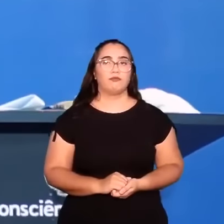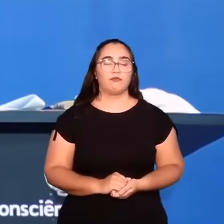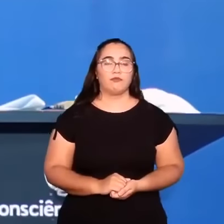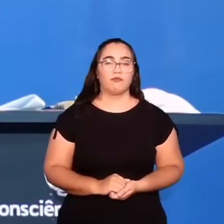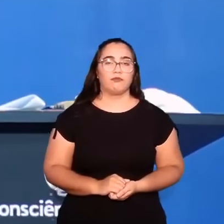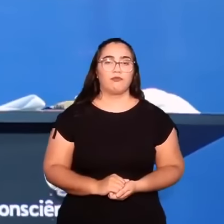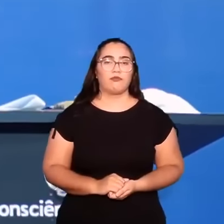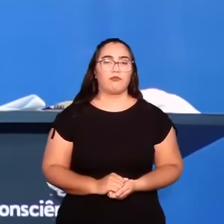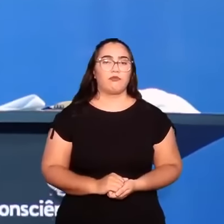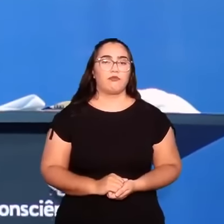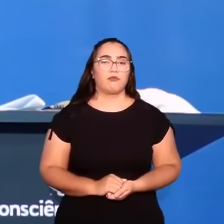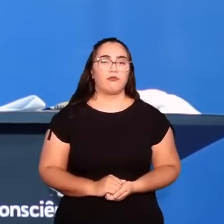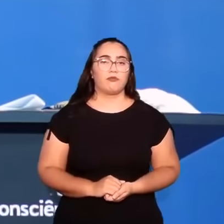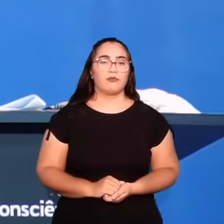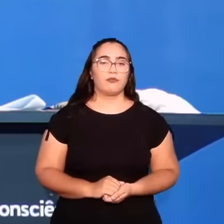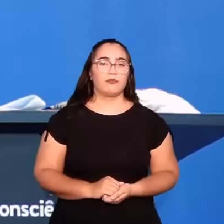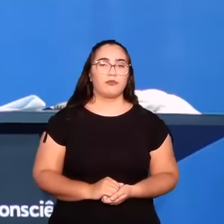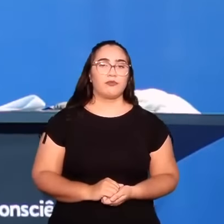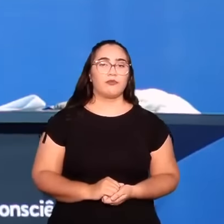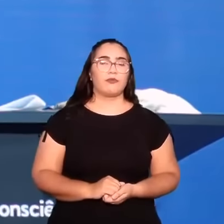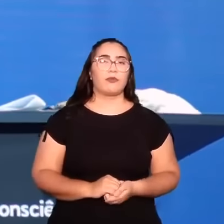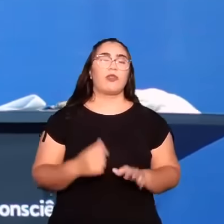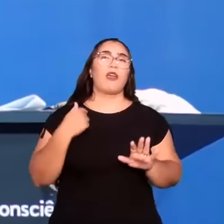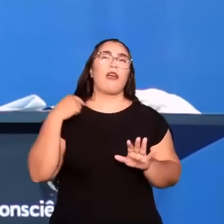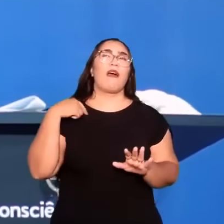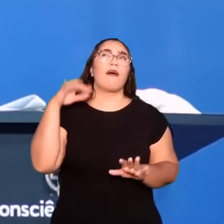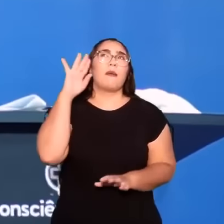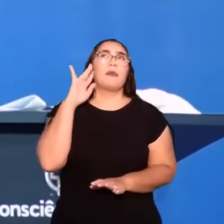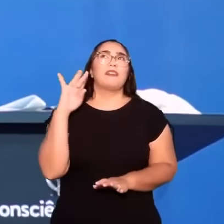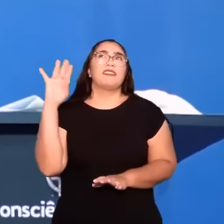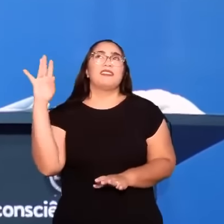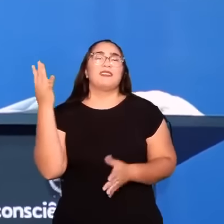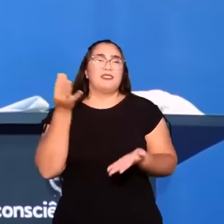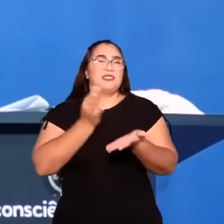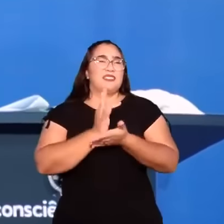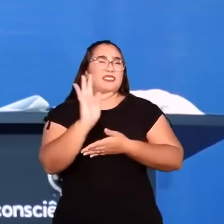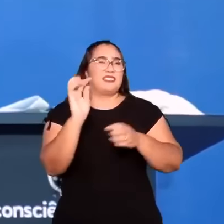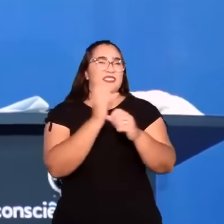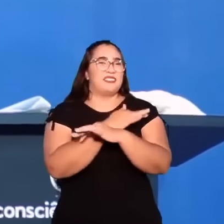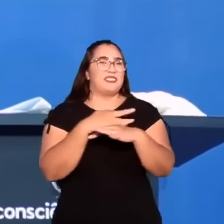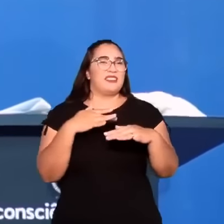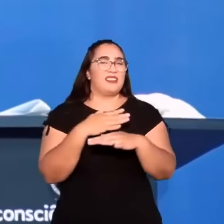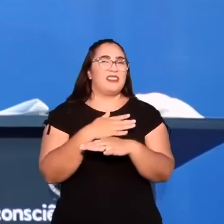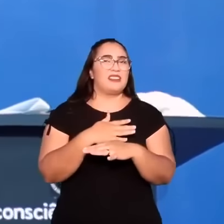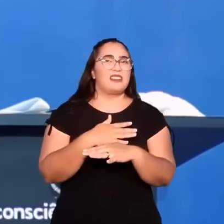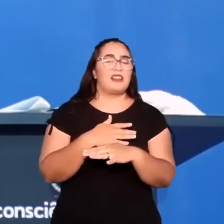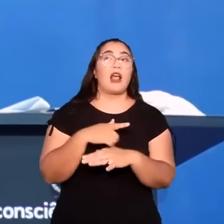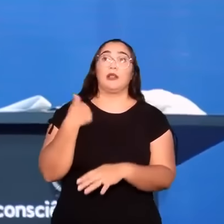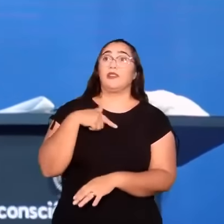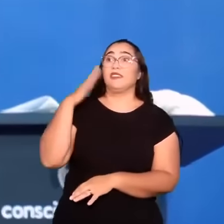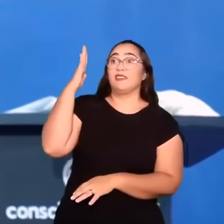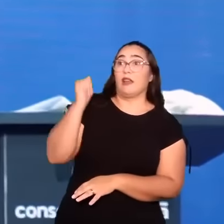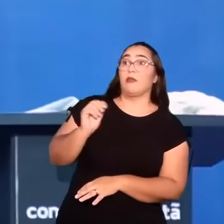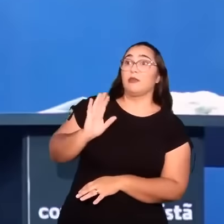Imagina os tessalonicenses. Sim, sabemos.